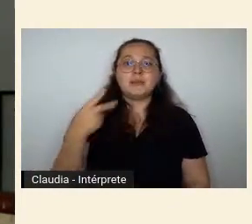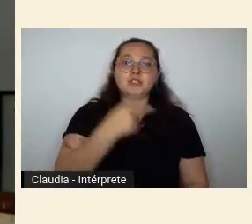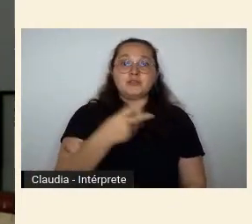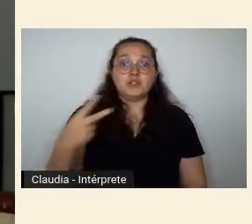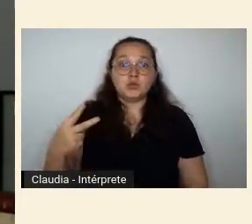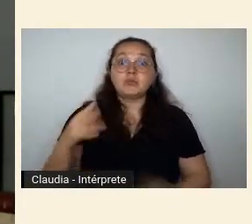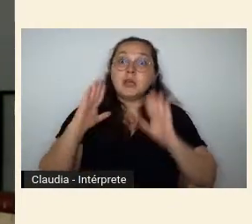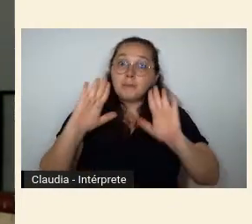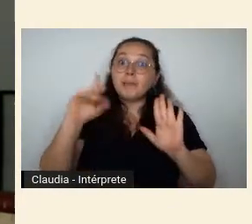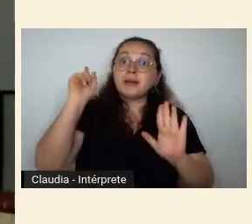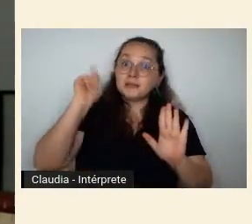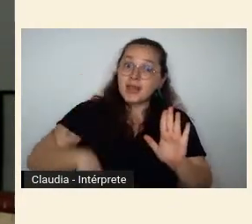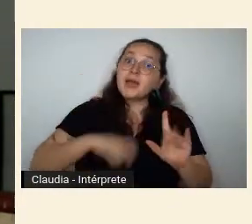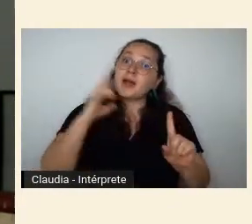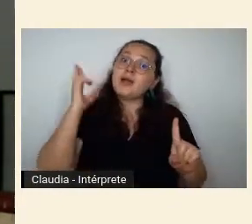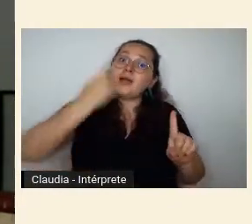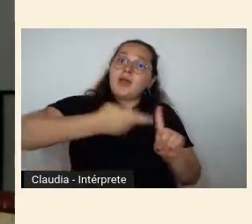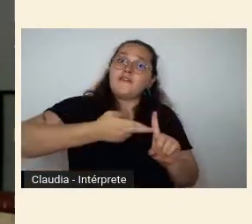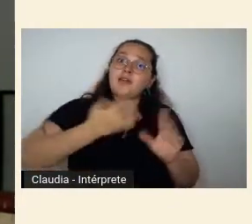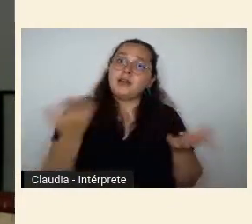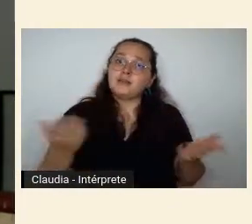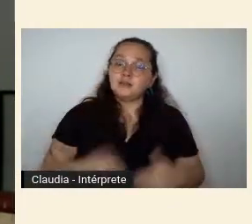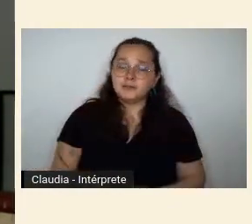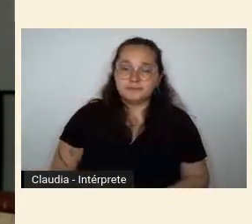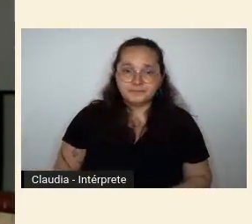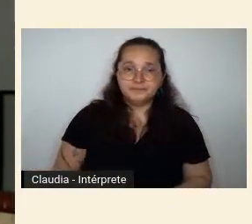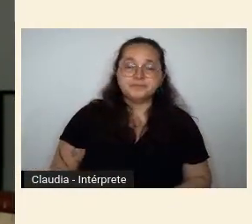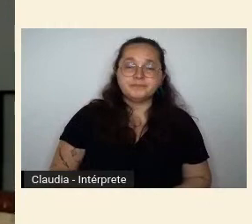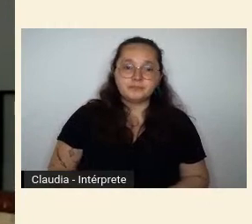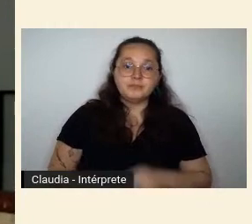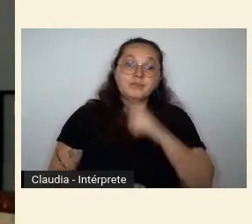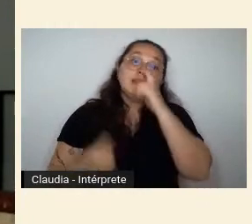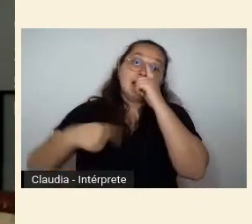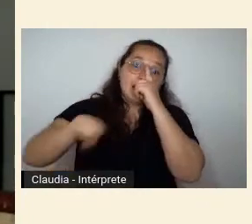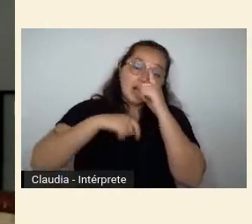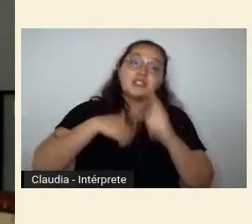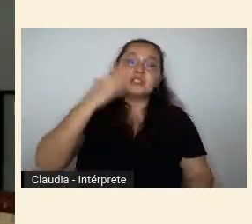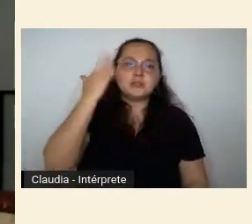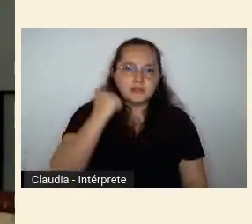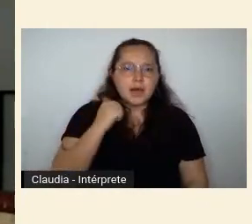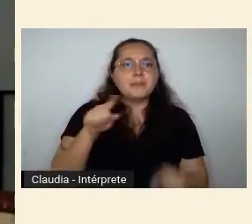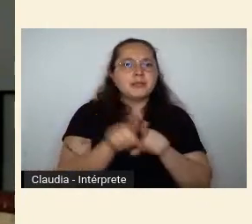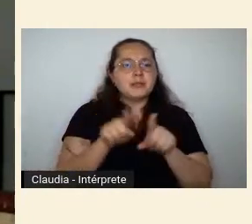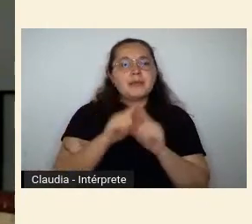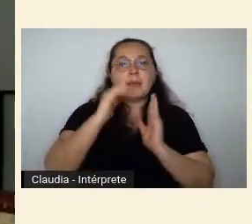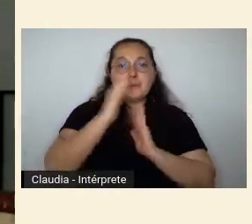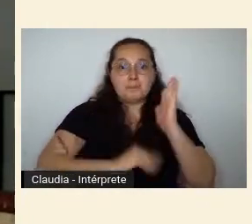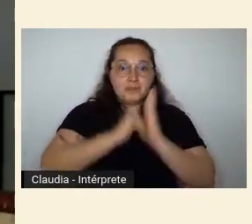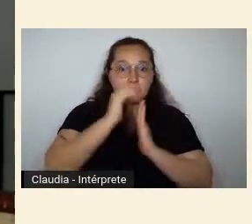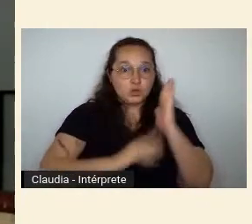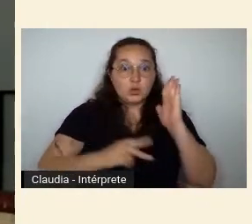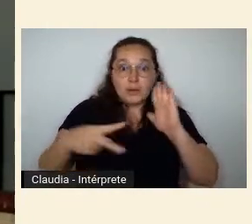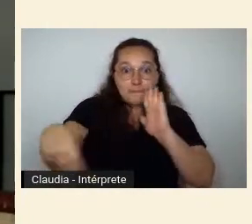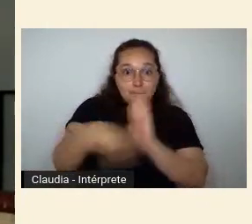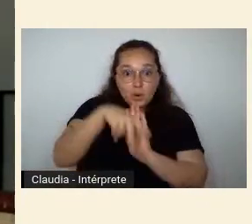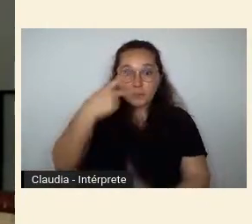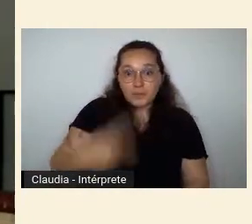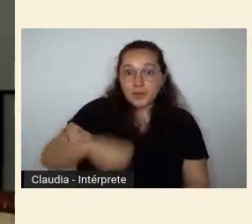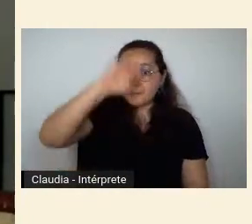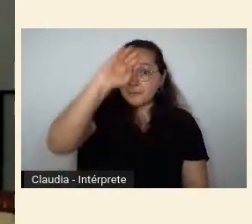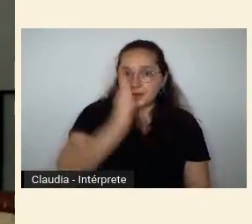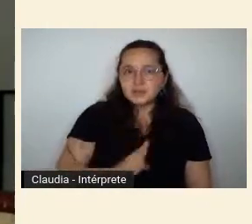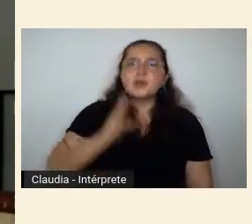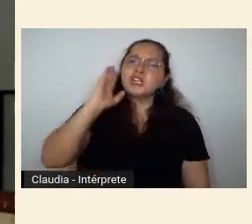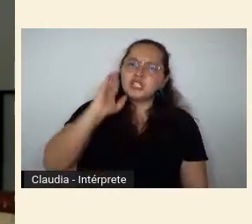os poemas e livros que surgiam nas cidades sabemos que a pintura brasileira já era moderna antes do corte da